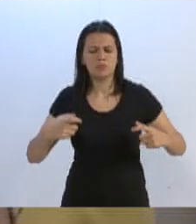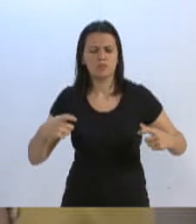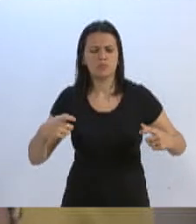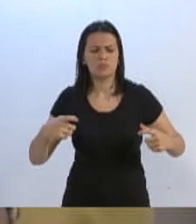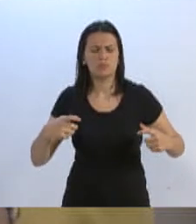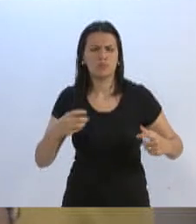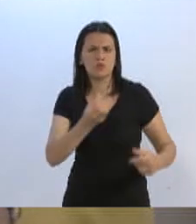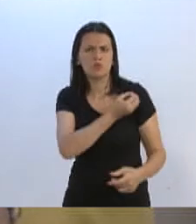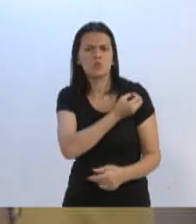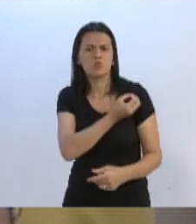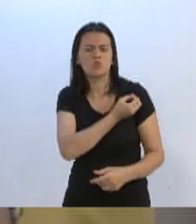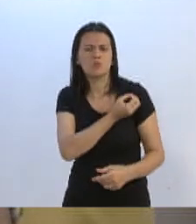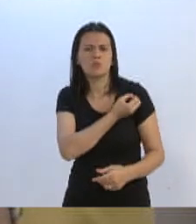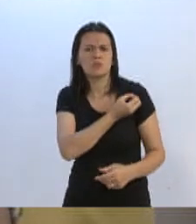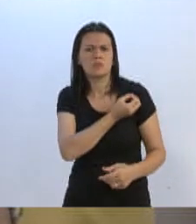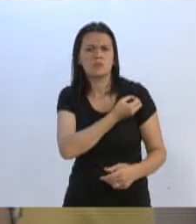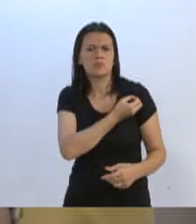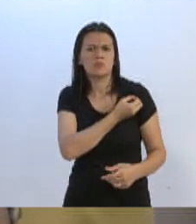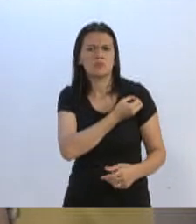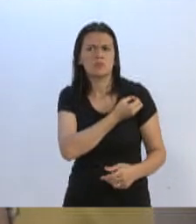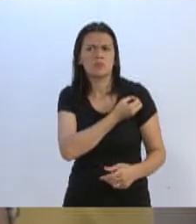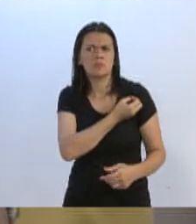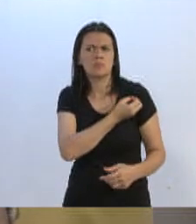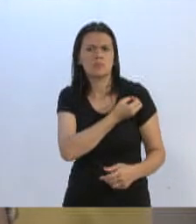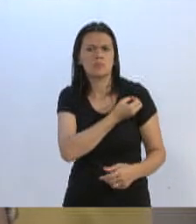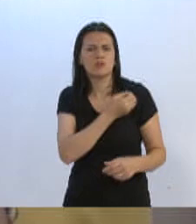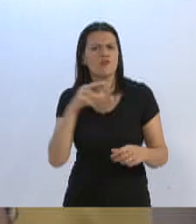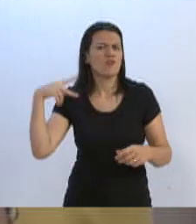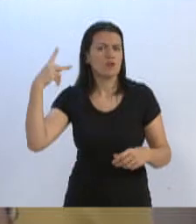15 para 21.